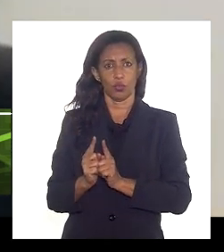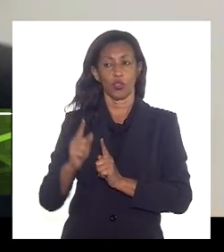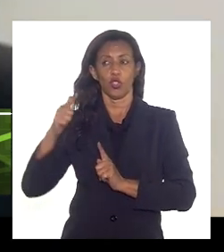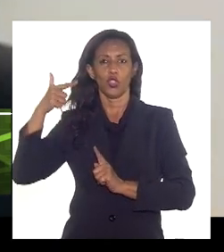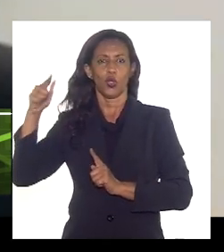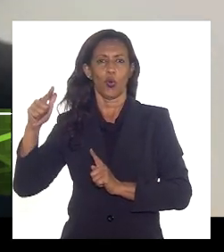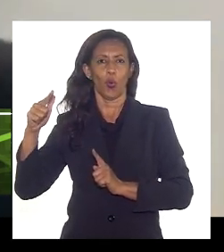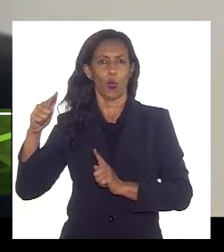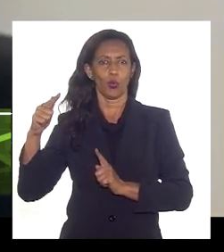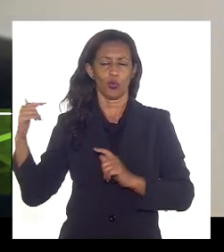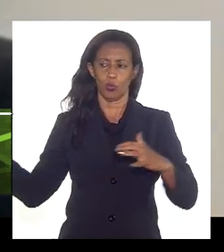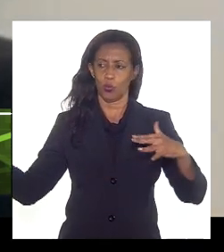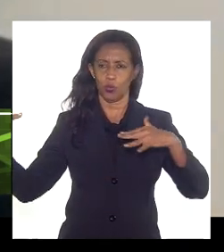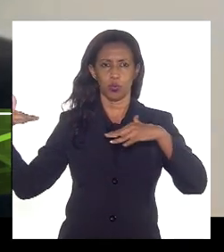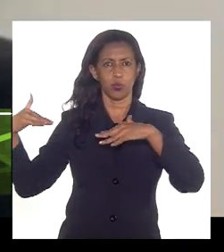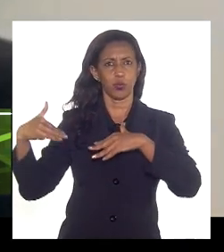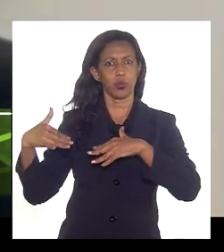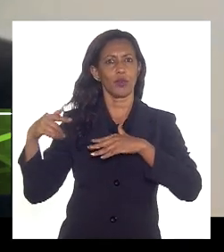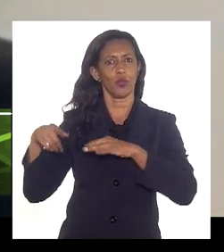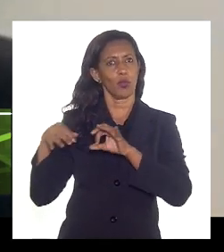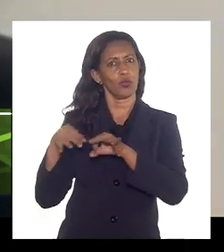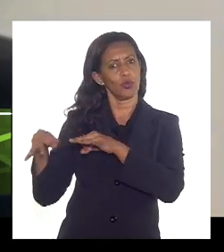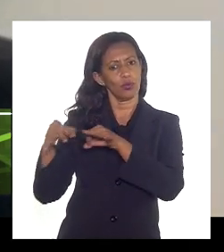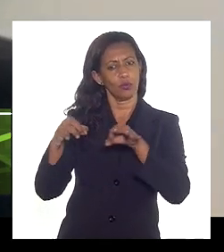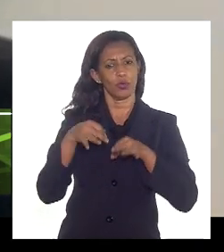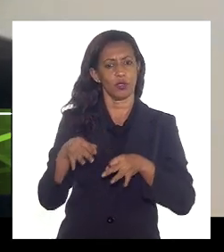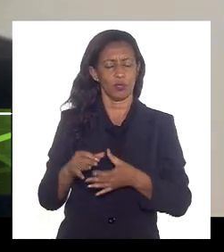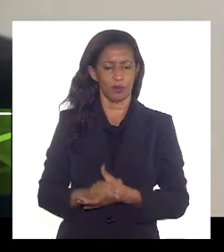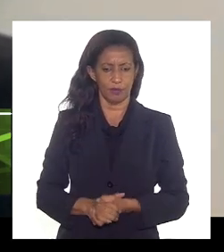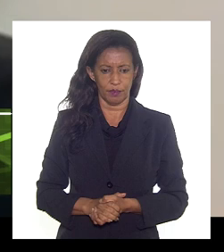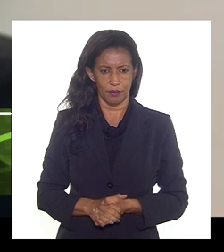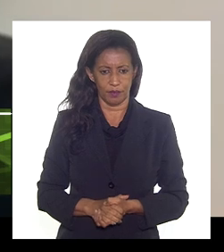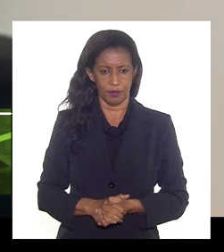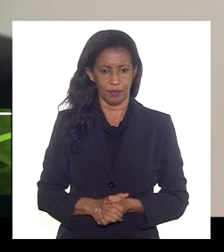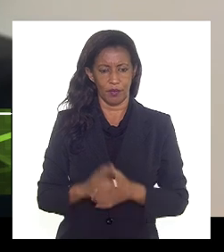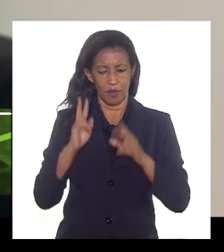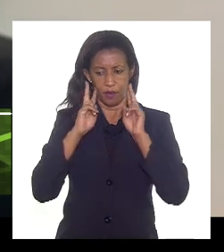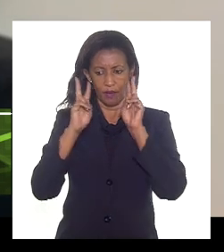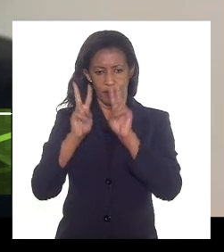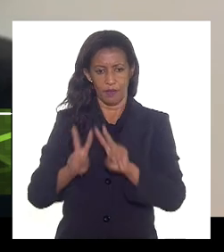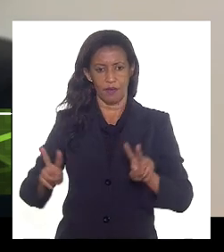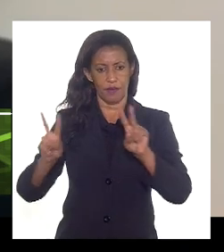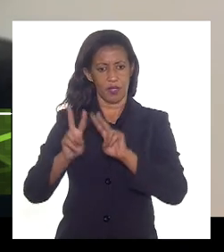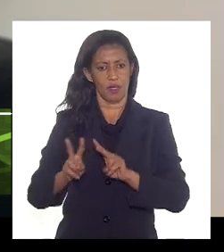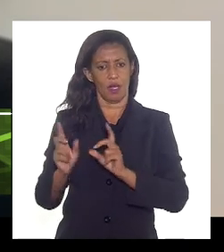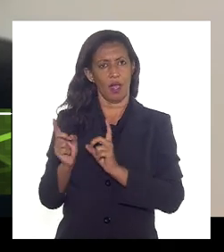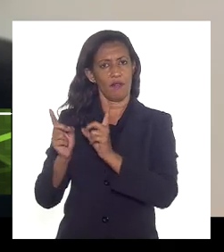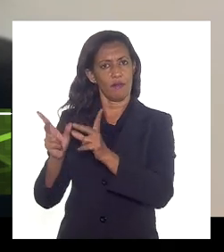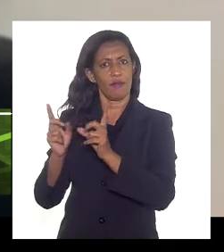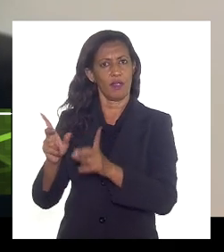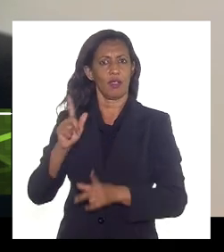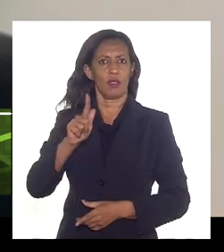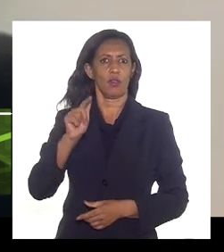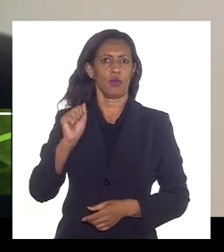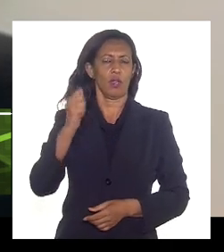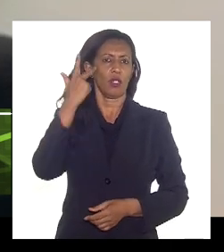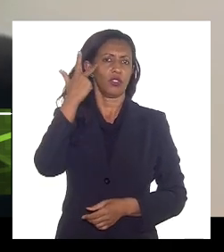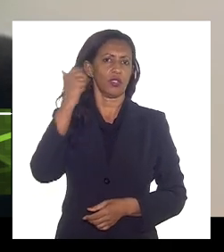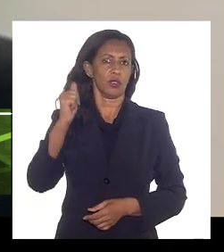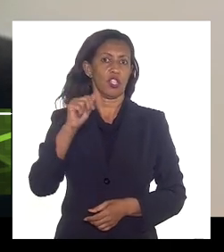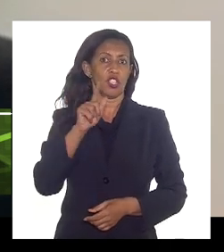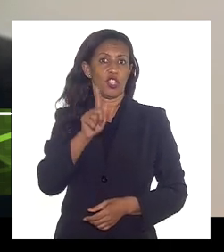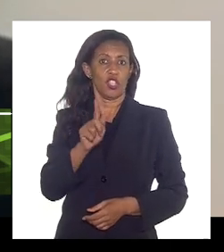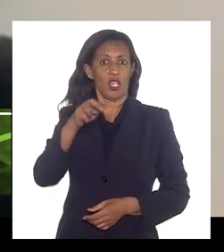grande parte desses projetos a maioria deles visando aí a importação de gás natural sobretudo